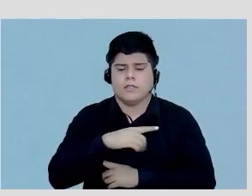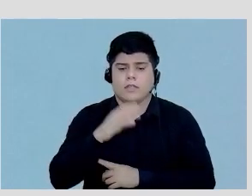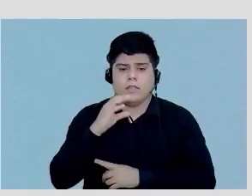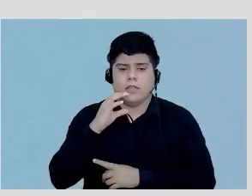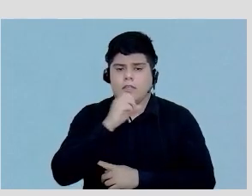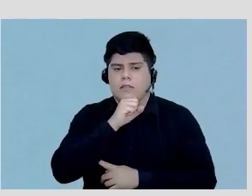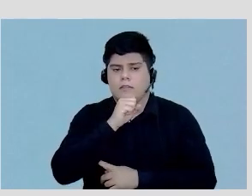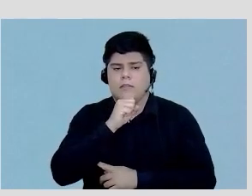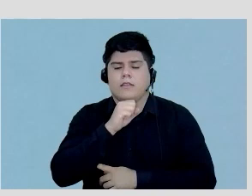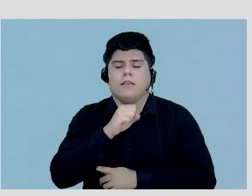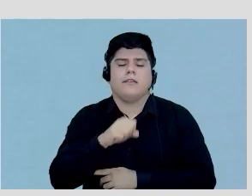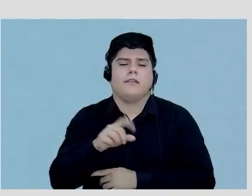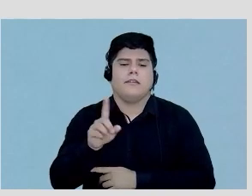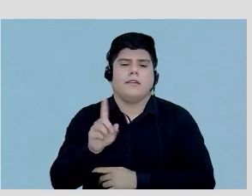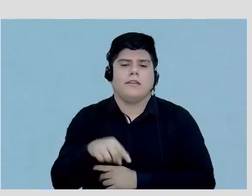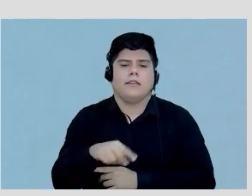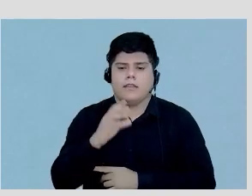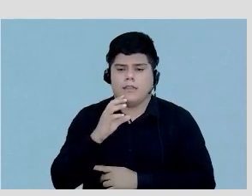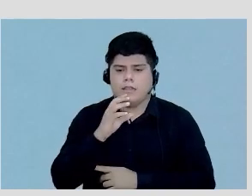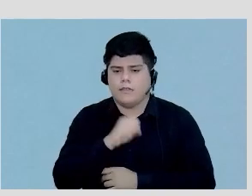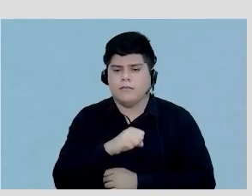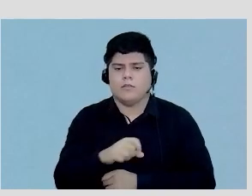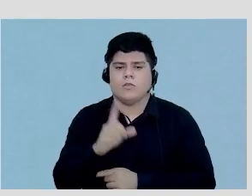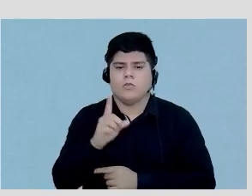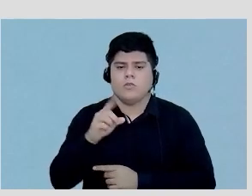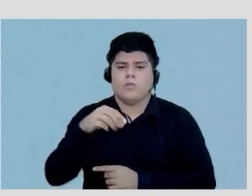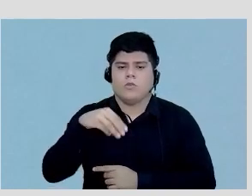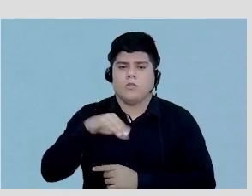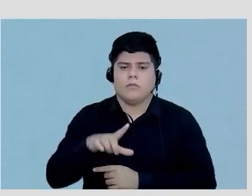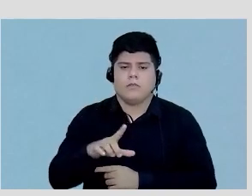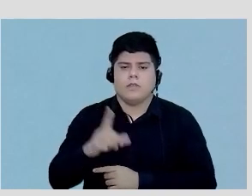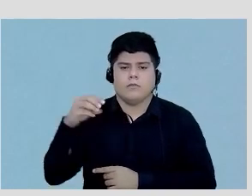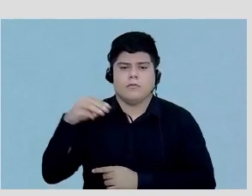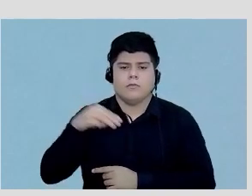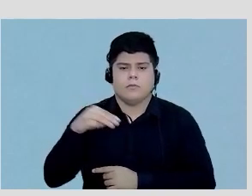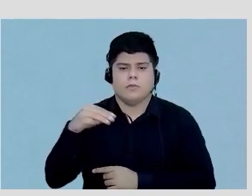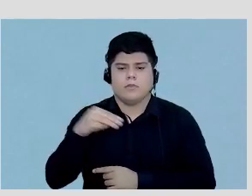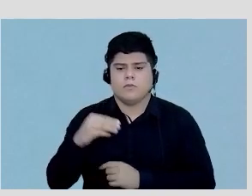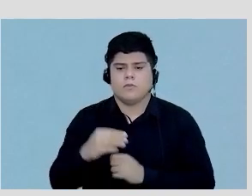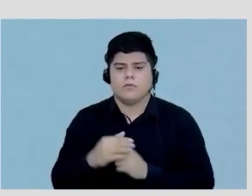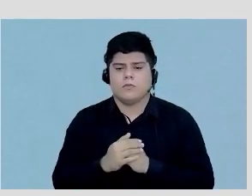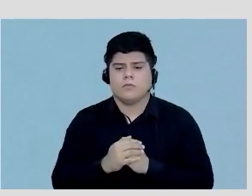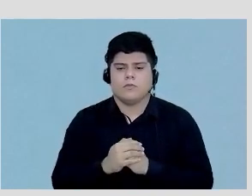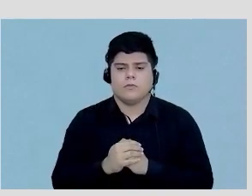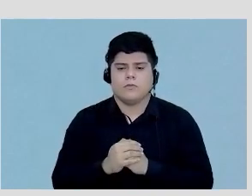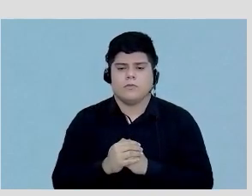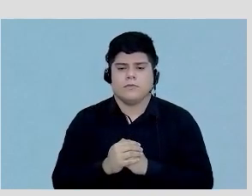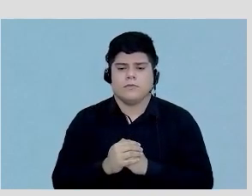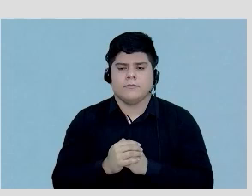muito rápida, de 1 ml por minuto. não vou dar uma apresentação.